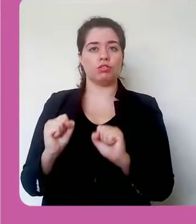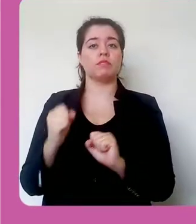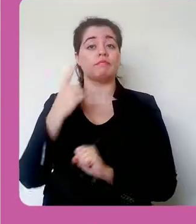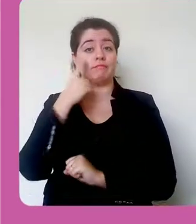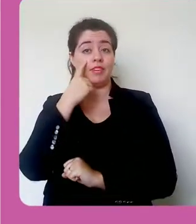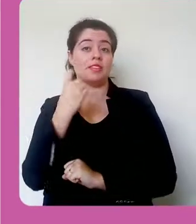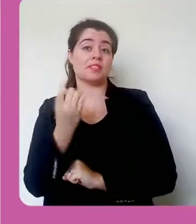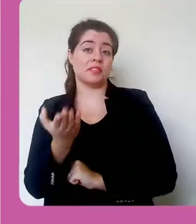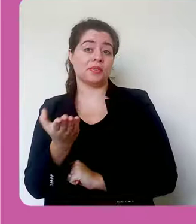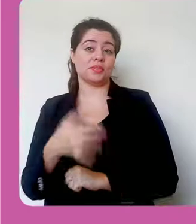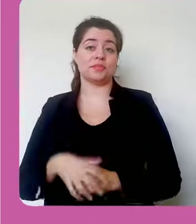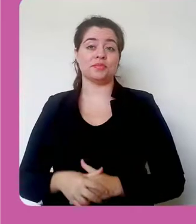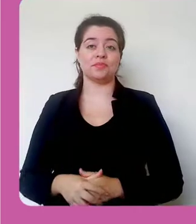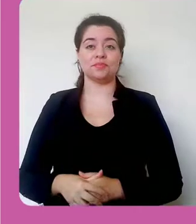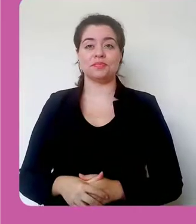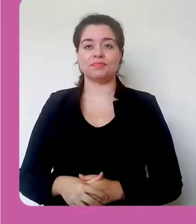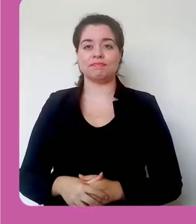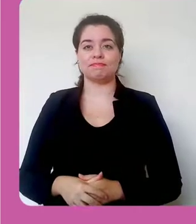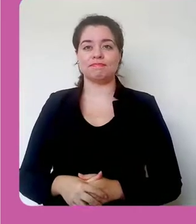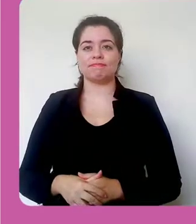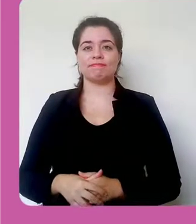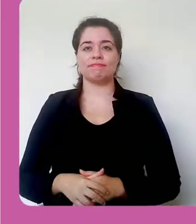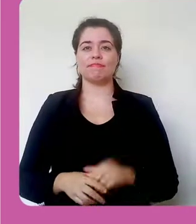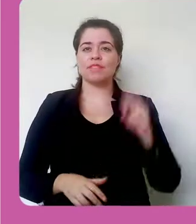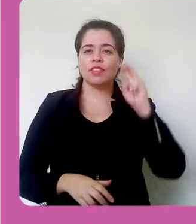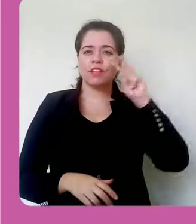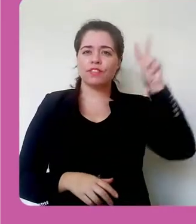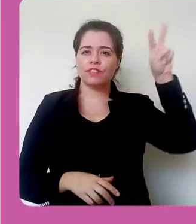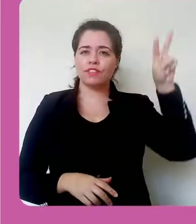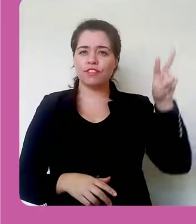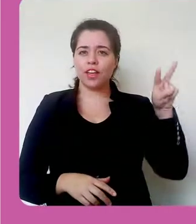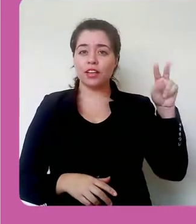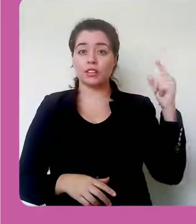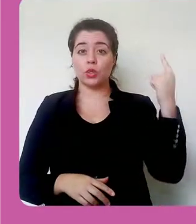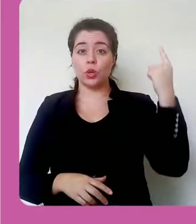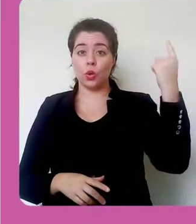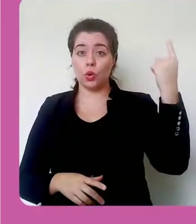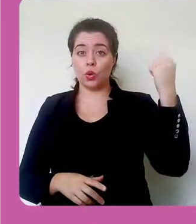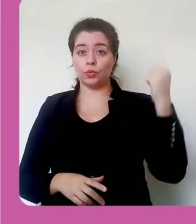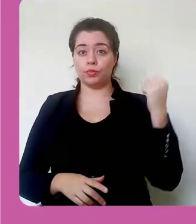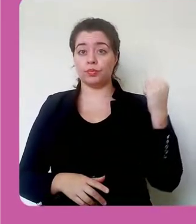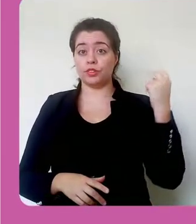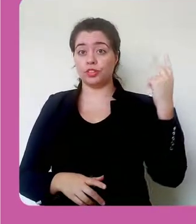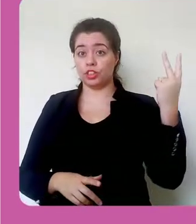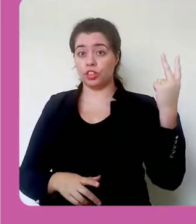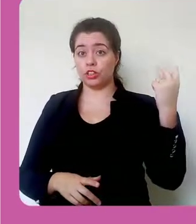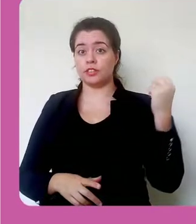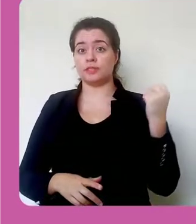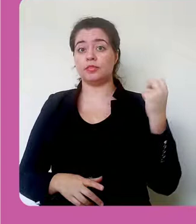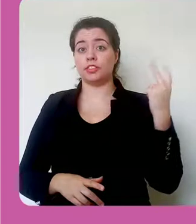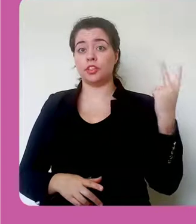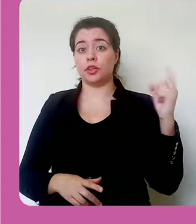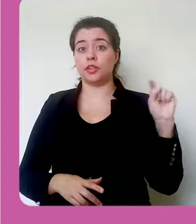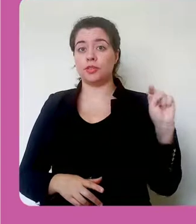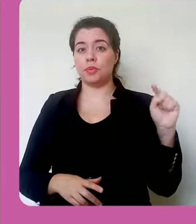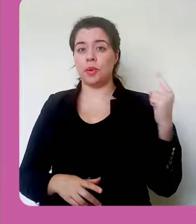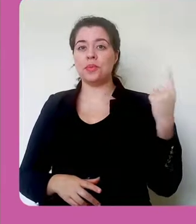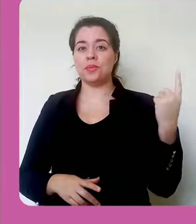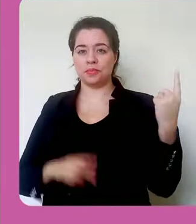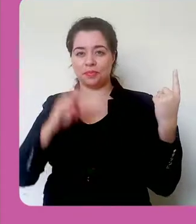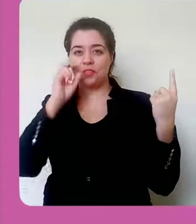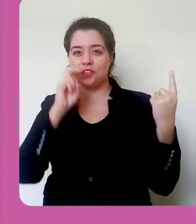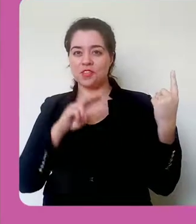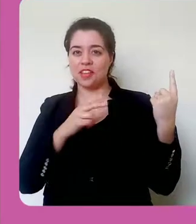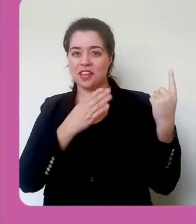Olha. 1, 2 e 2.1. Eu posso navegar aqui, colocando pra cima, mudar